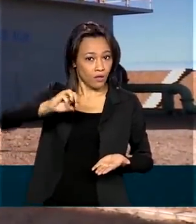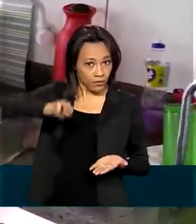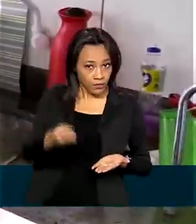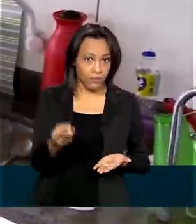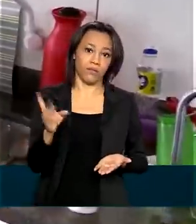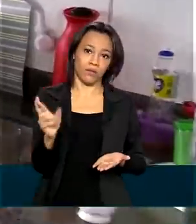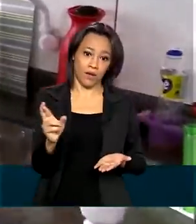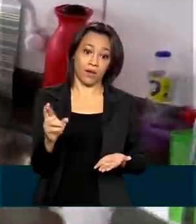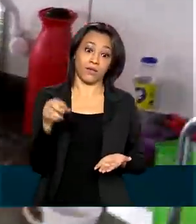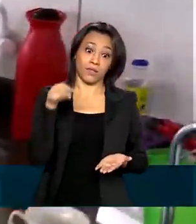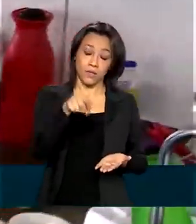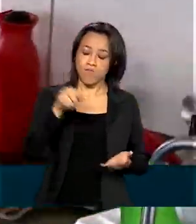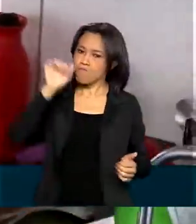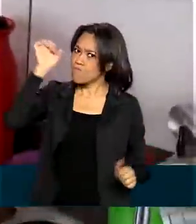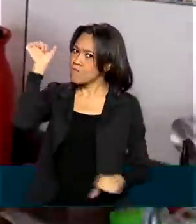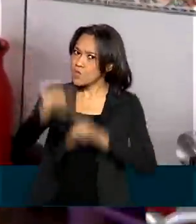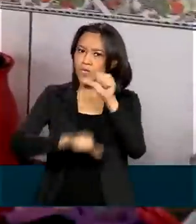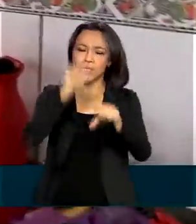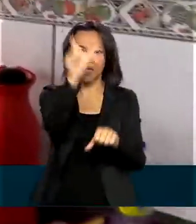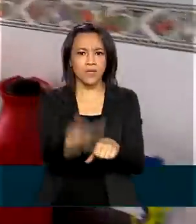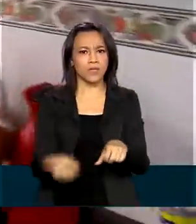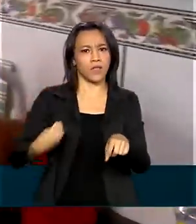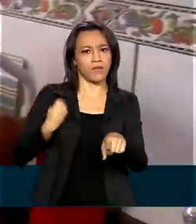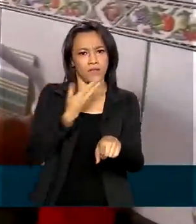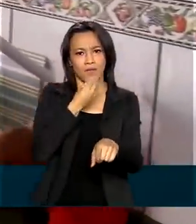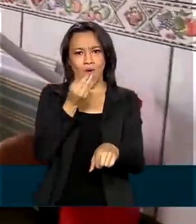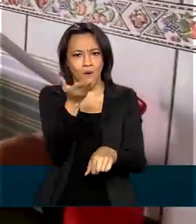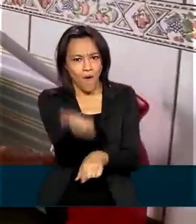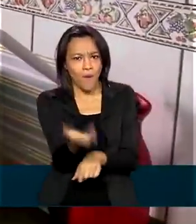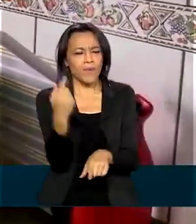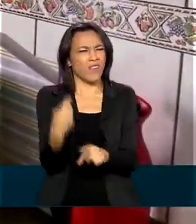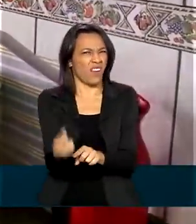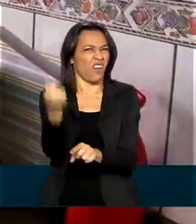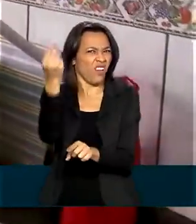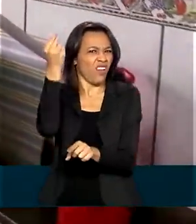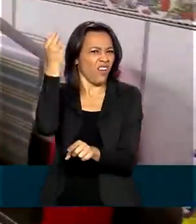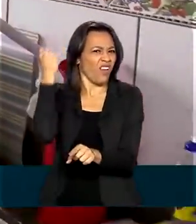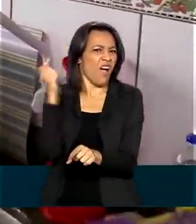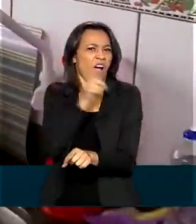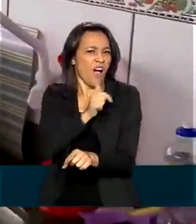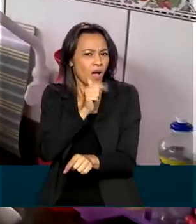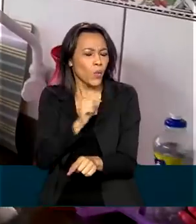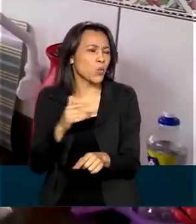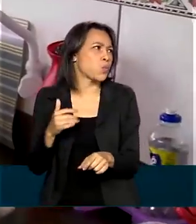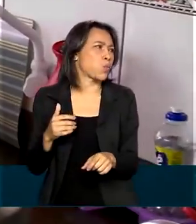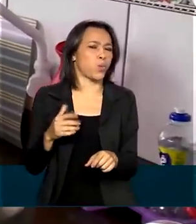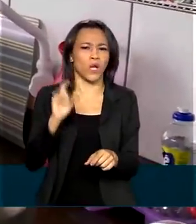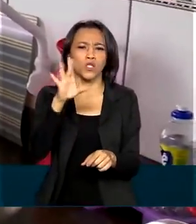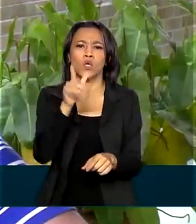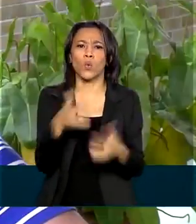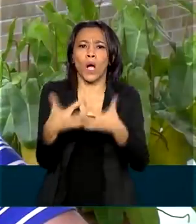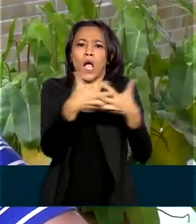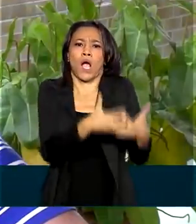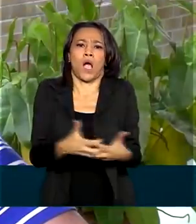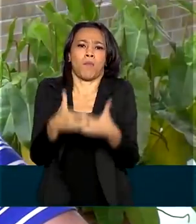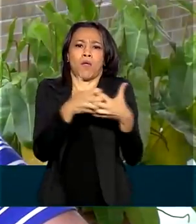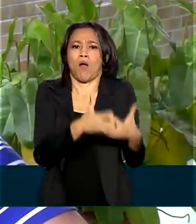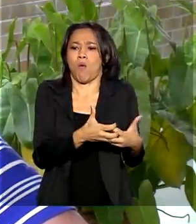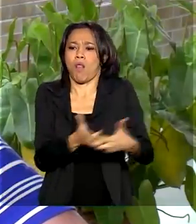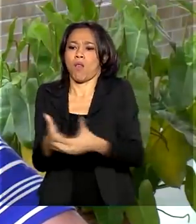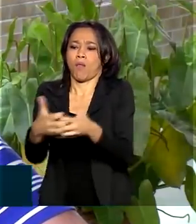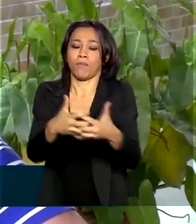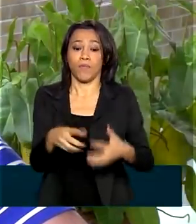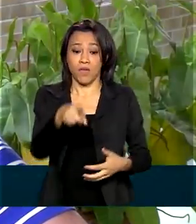reais. Uma grande mudança na vida do seu Vanderlin, que é do tempo em que a água era só com caminhão-pipa. Eu andava